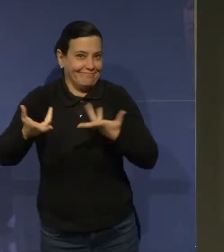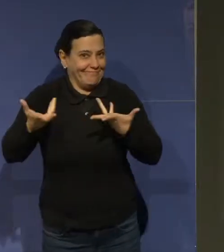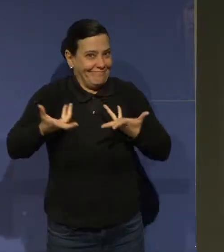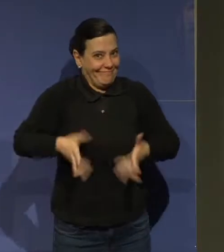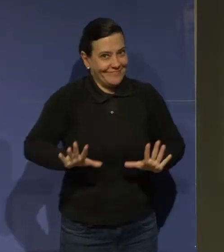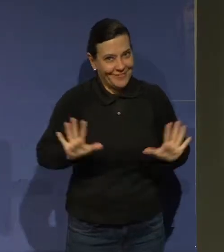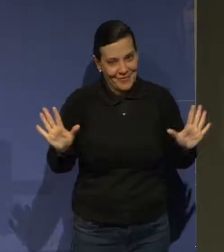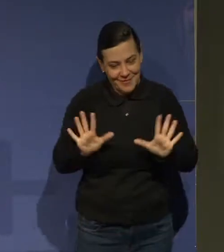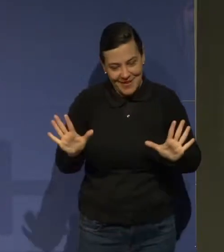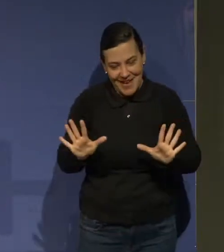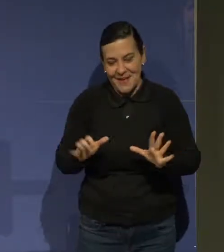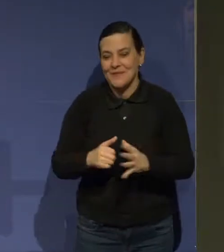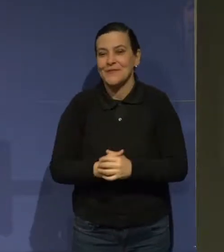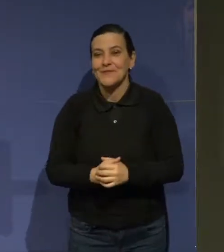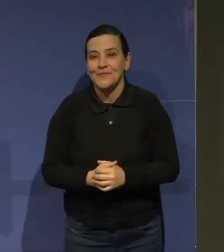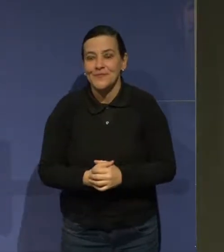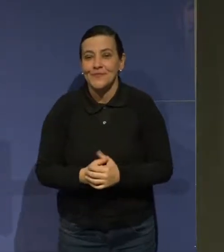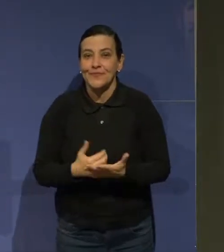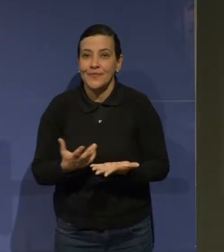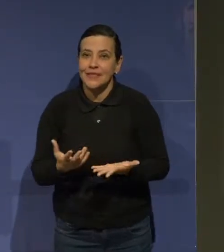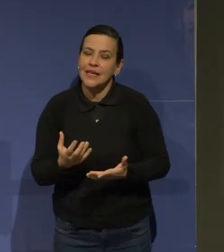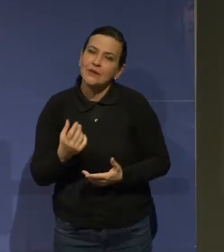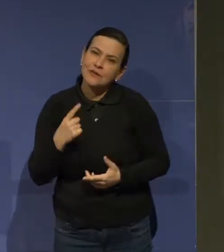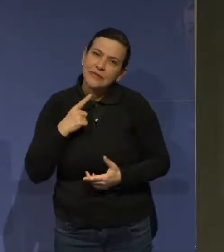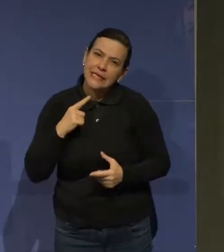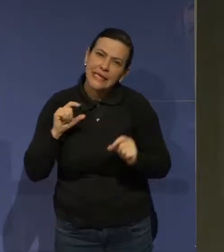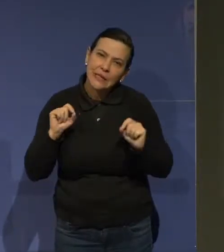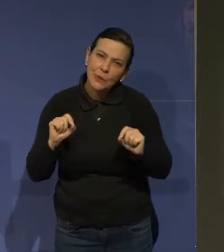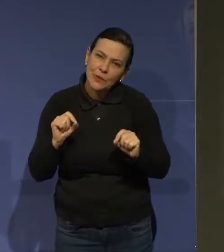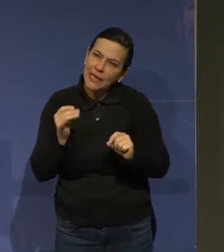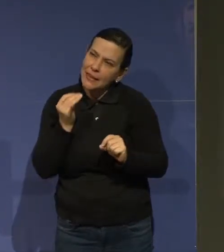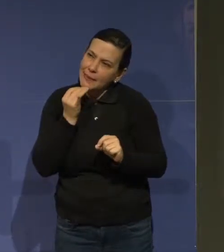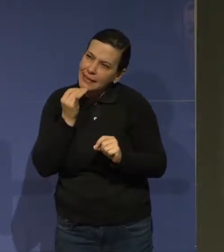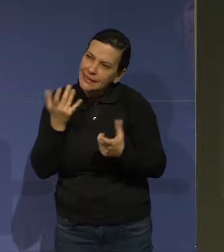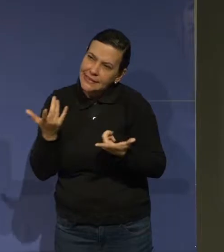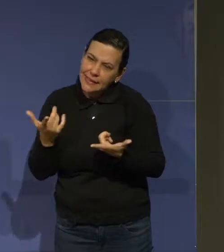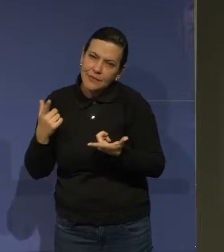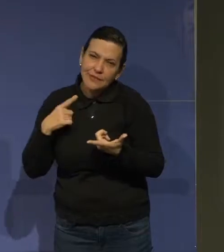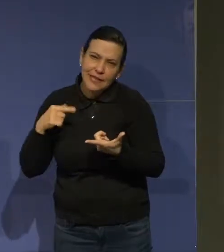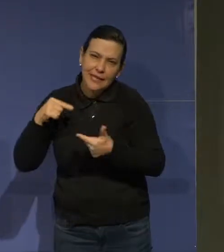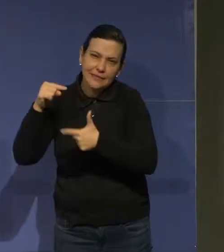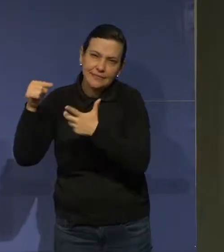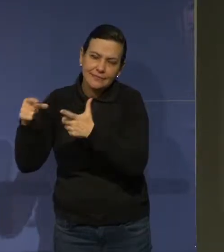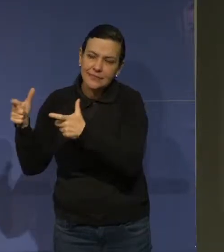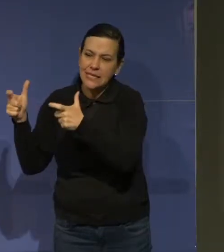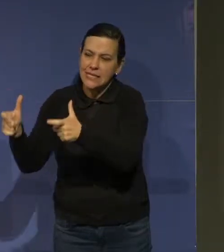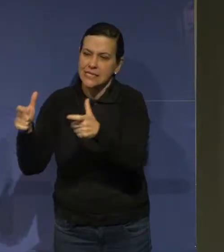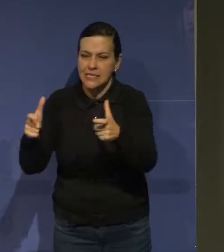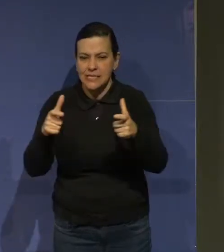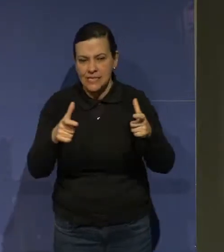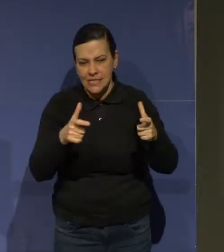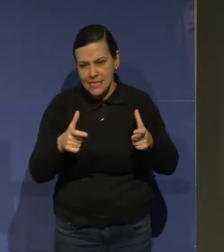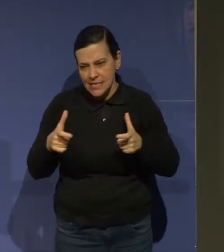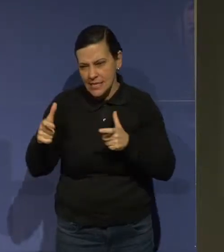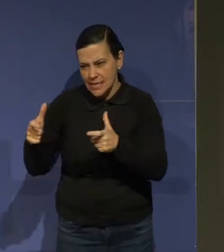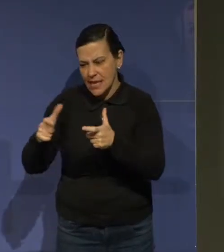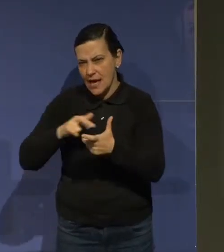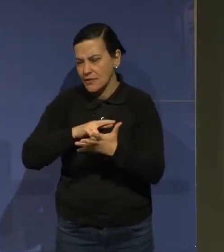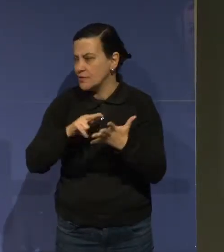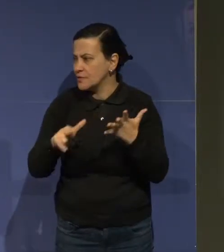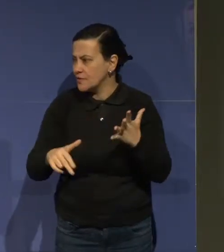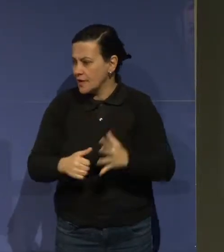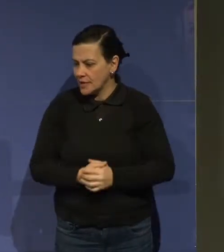casa na prefeitura. A três ícones... Eu não vou insistir que vocês estão mais do que... Pode ir próximo, por favor.